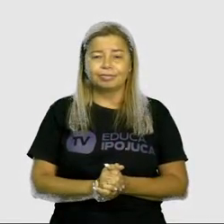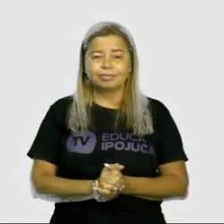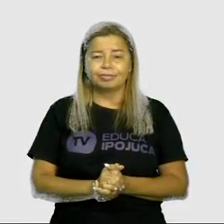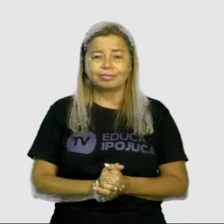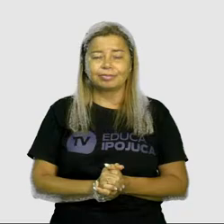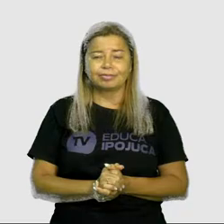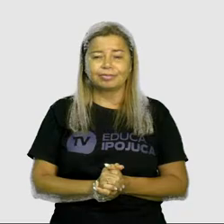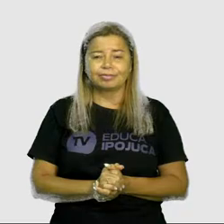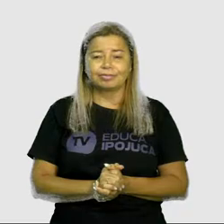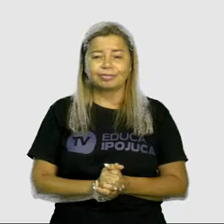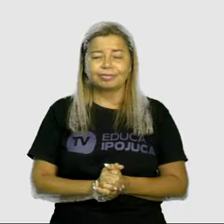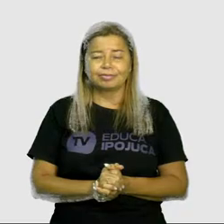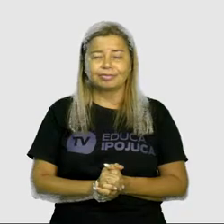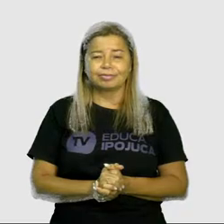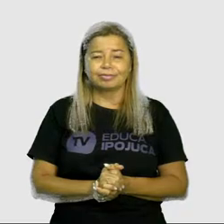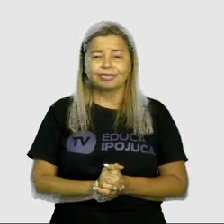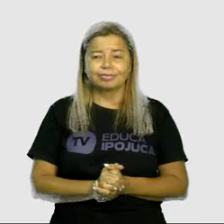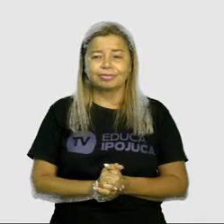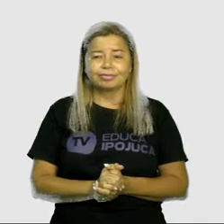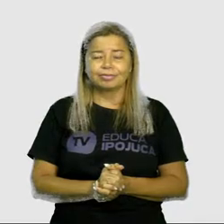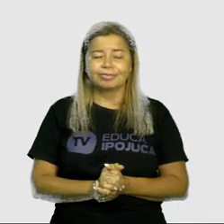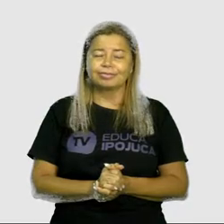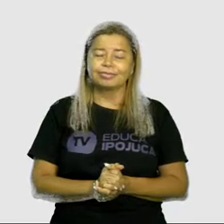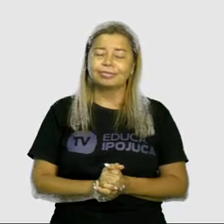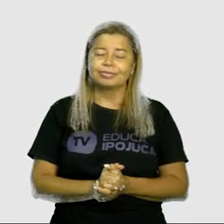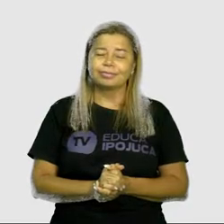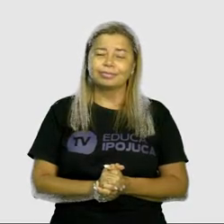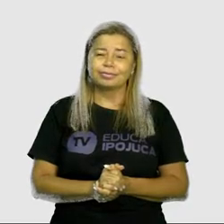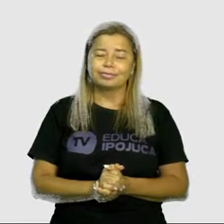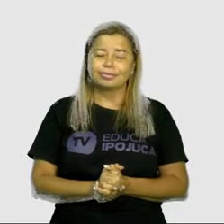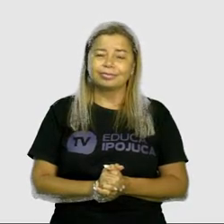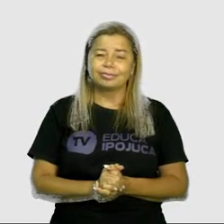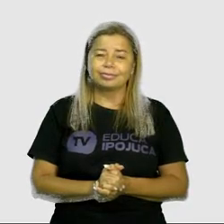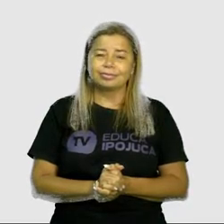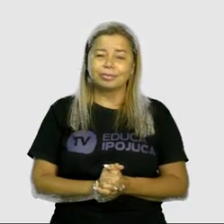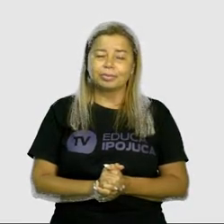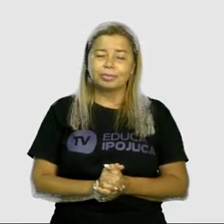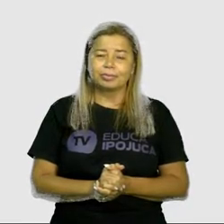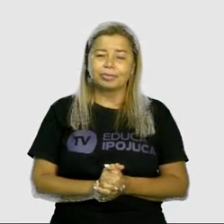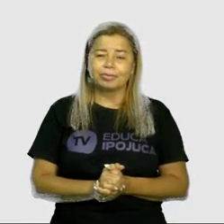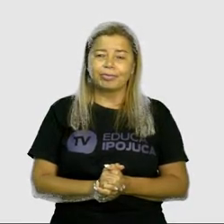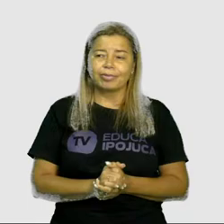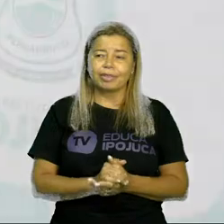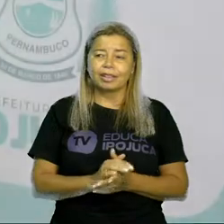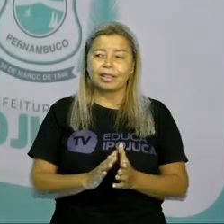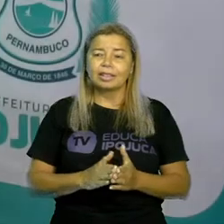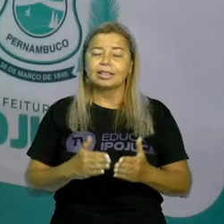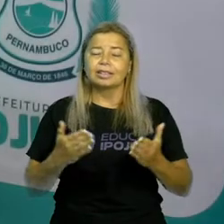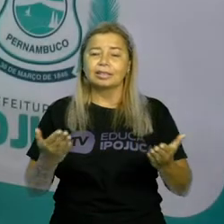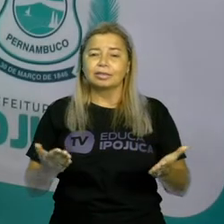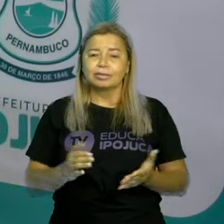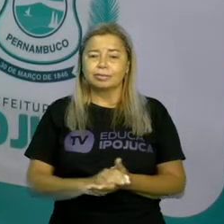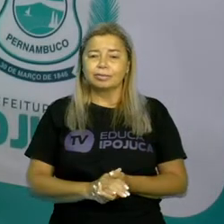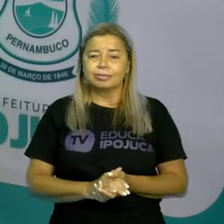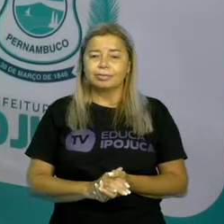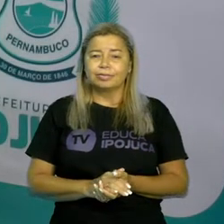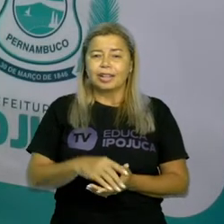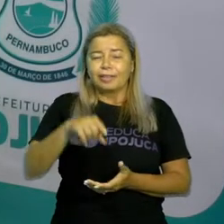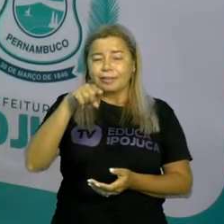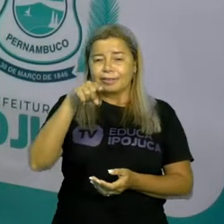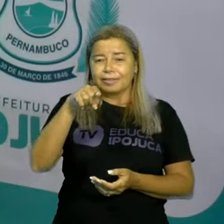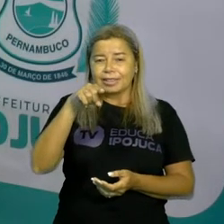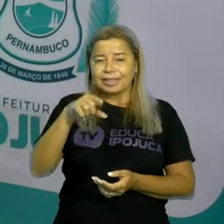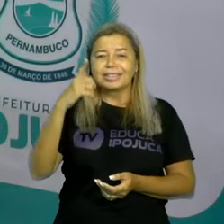sapo batendo o papo e o papo soltando o vento. Eita, será que